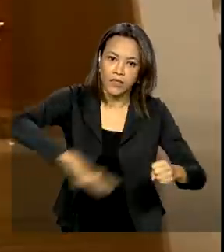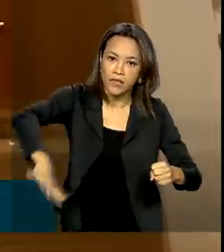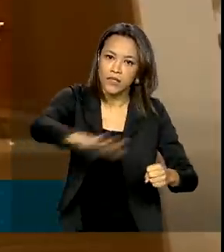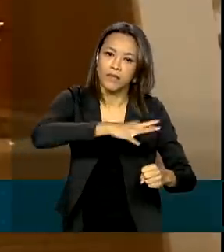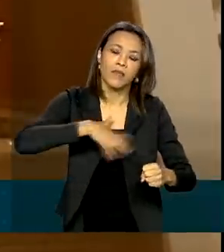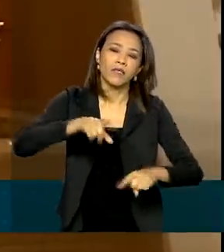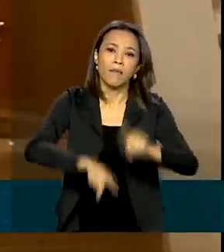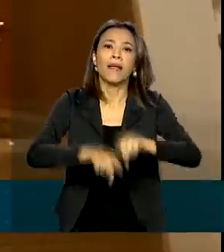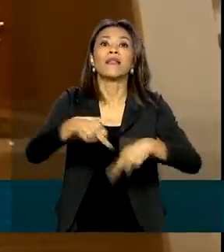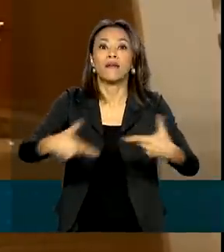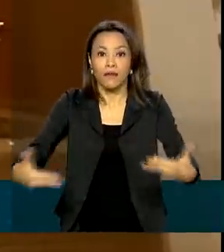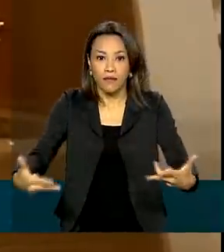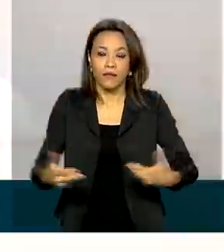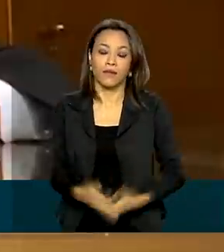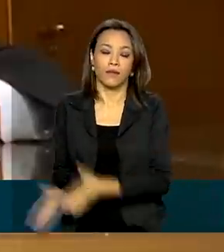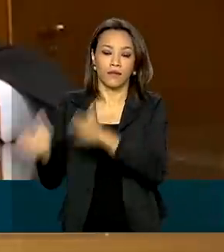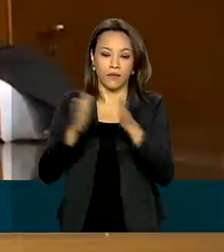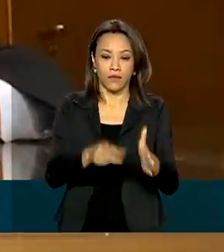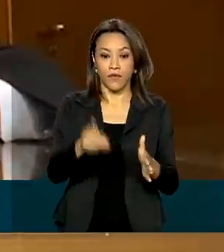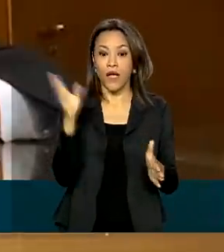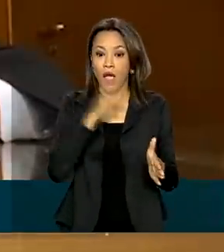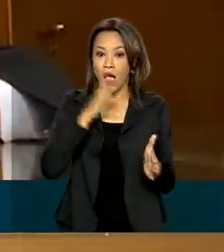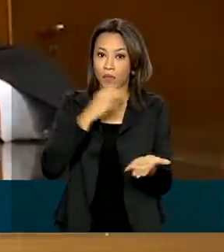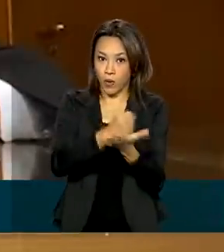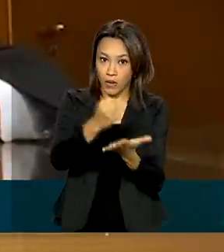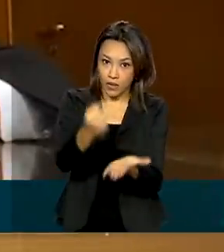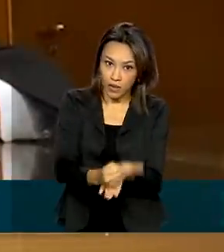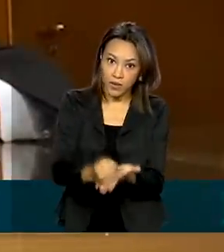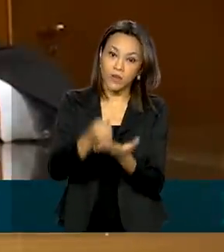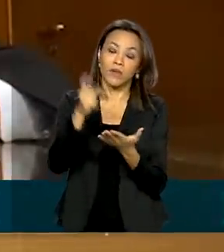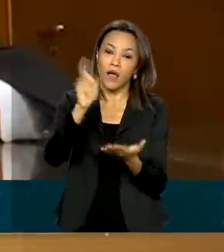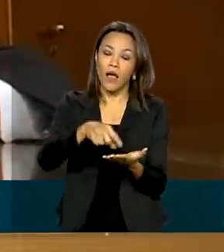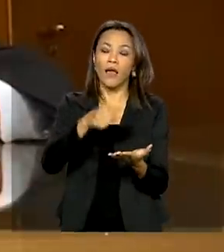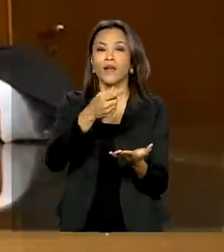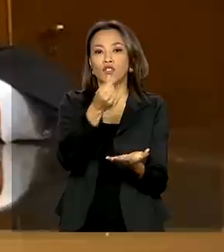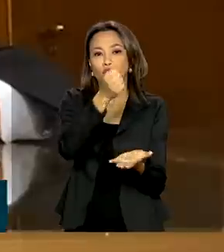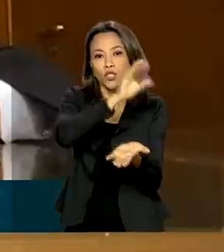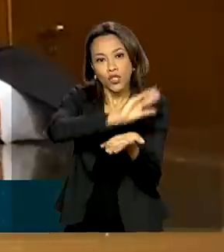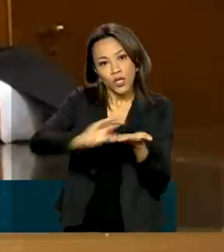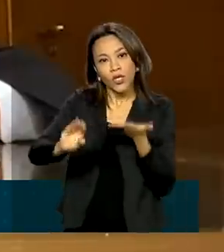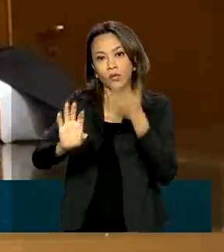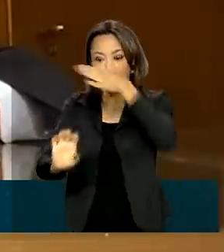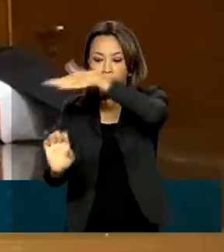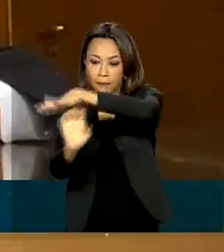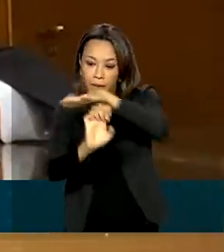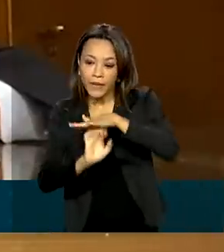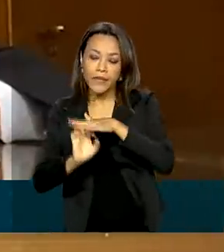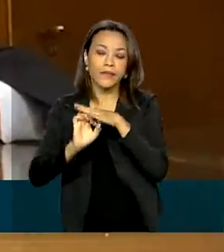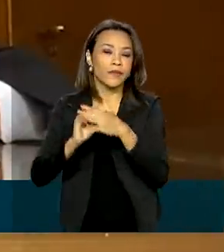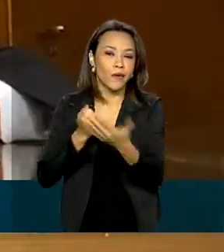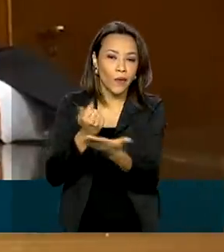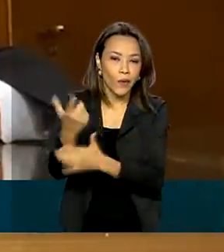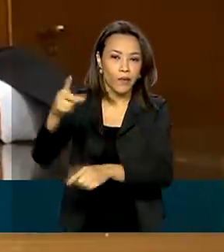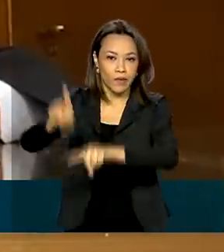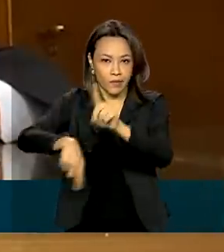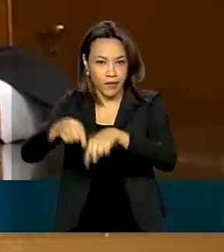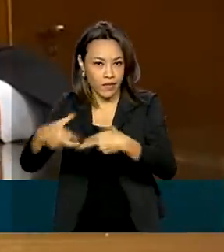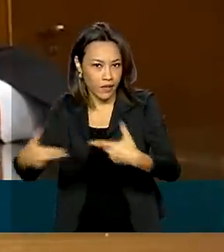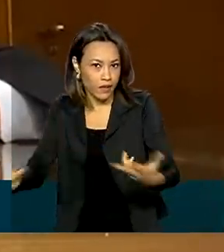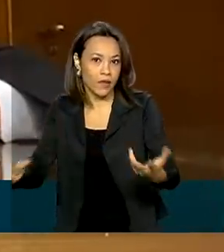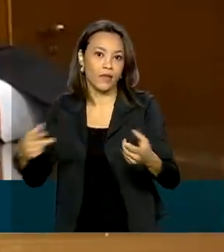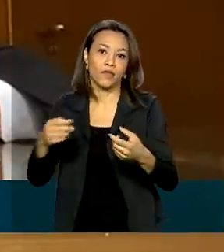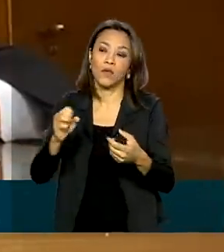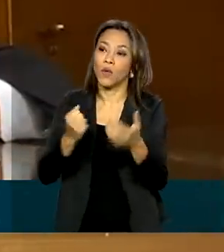rápida e muito eficiente para investimento na própria atividade, com a compra de insumos ou